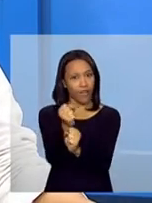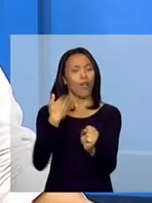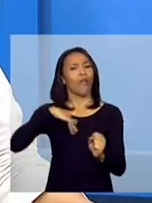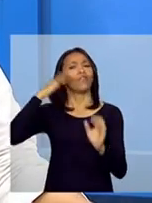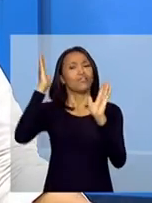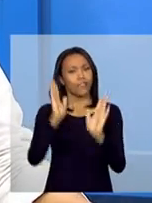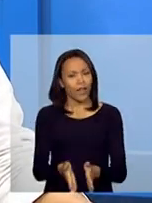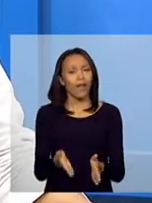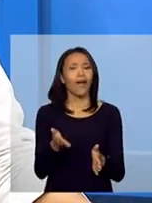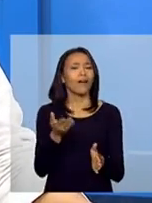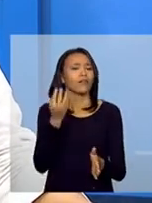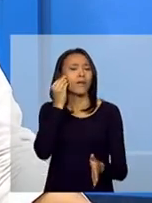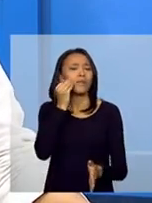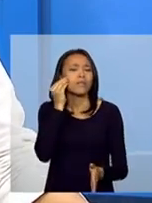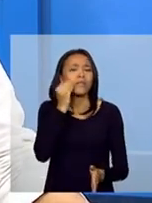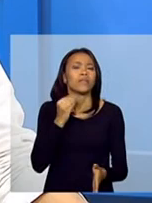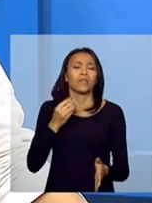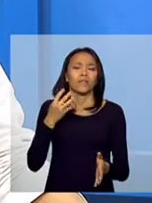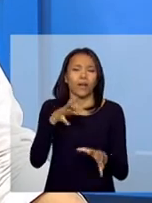tivemos condições de amadurecer